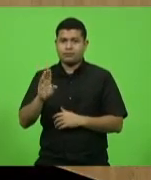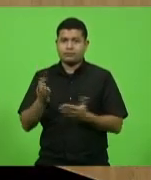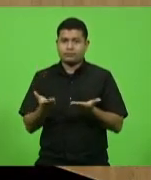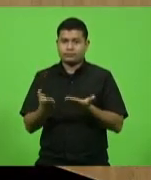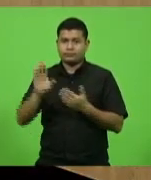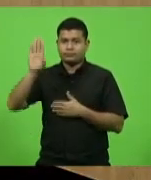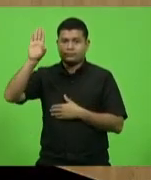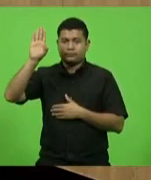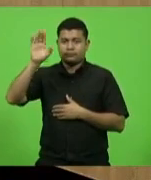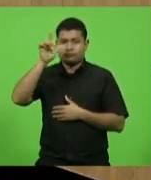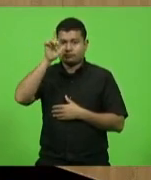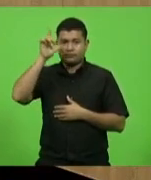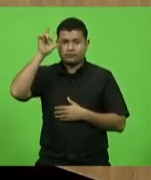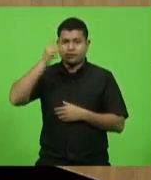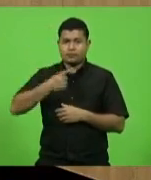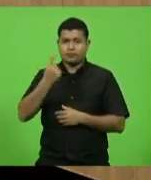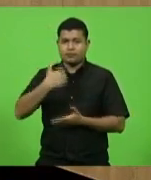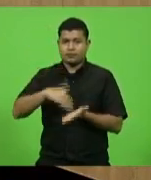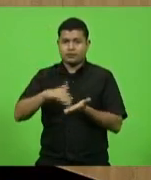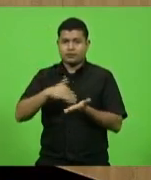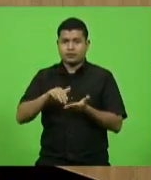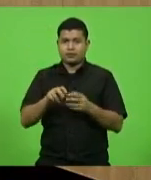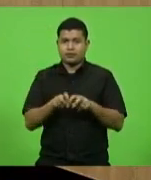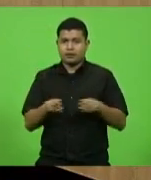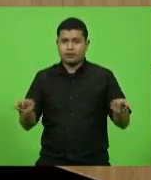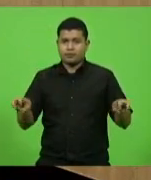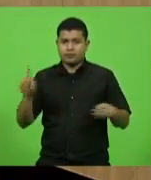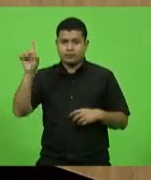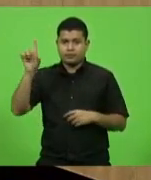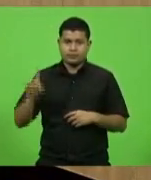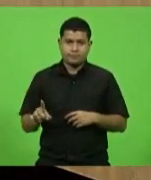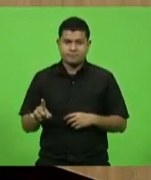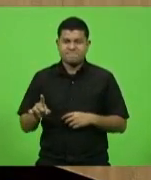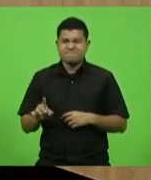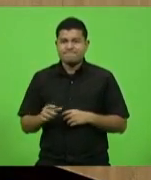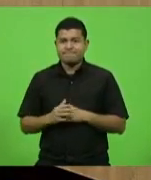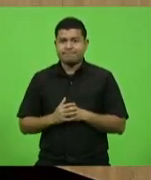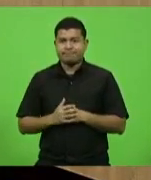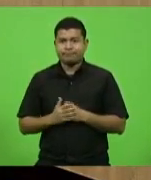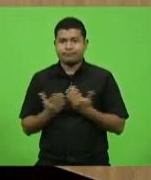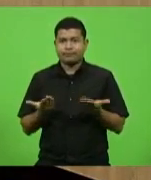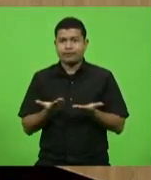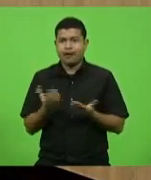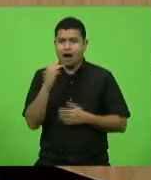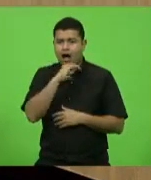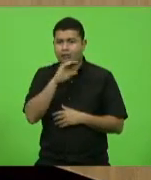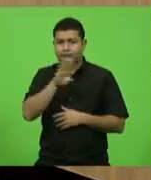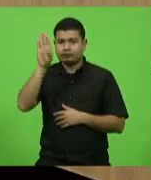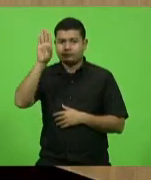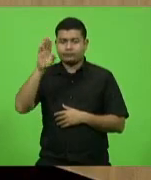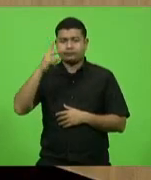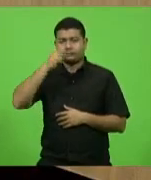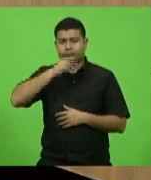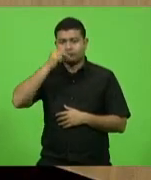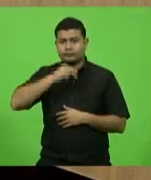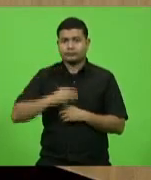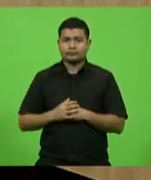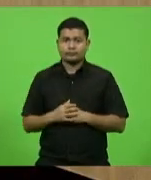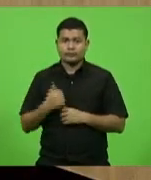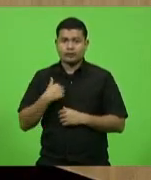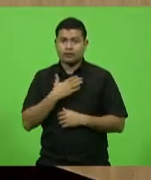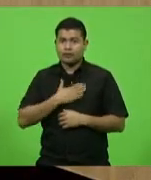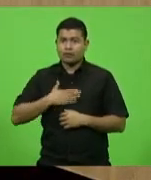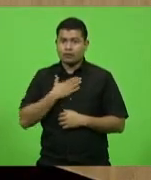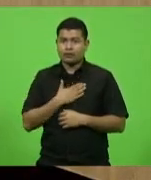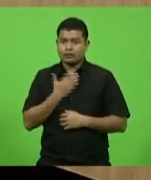o deputado Laércio, primeiro-secretário da mesa. Pela ordem, senhor presidente. Tem a palavra rapidamente pela ordem do deputado Kennedy Nunes. Eu só gostaria de pedir